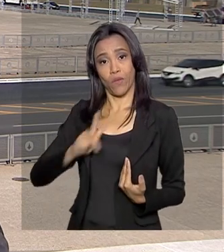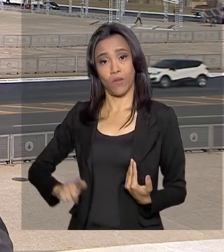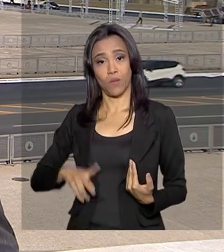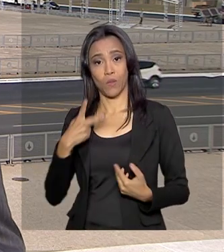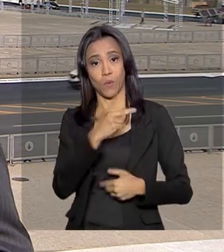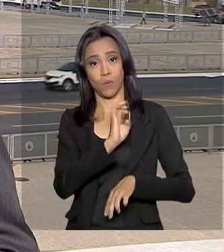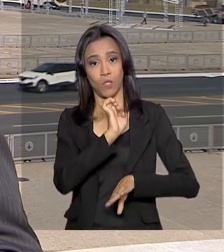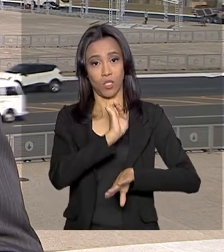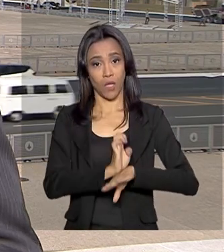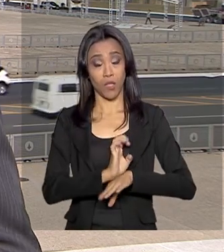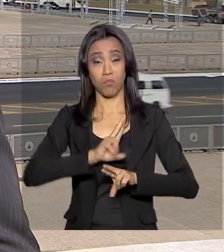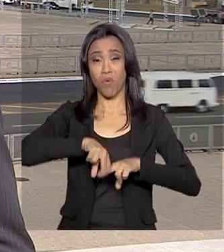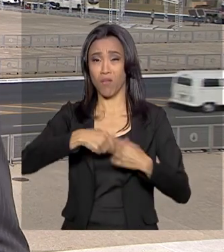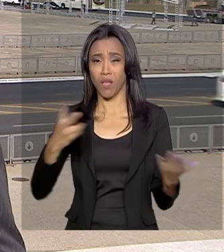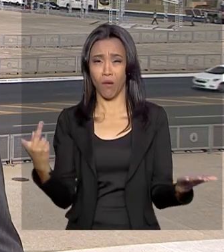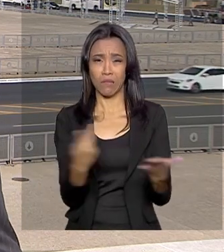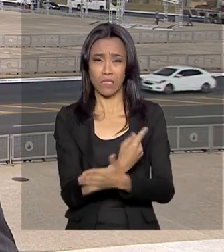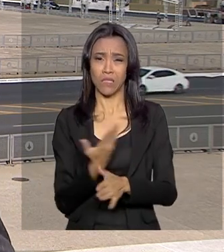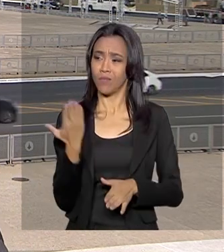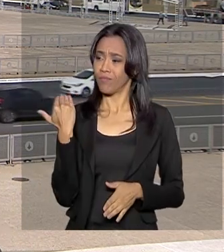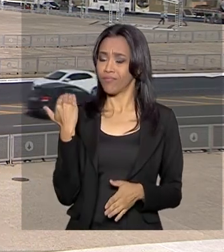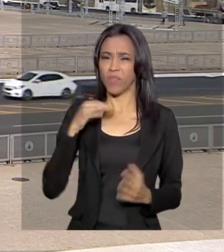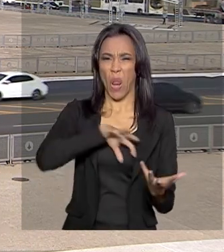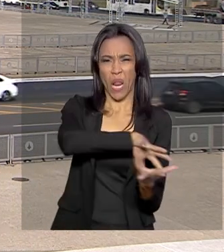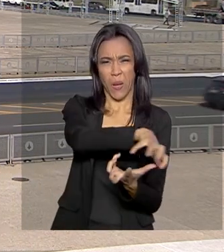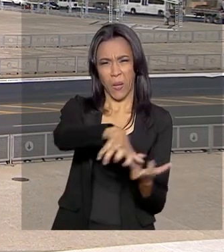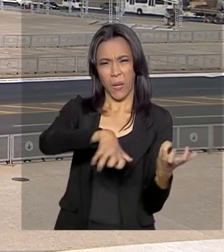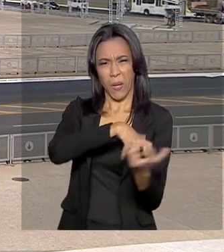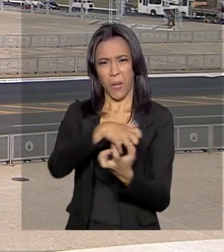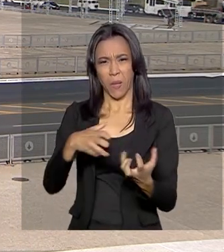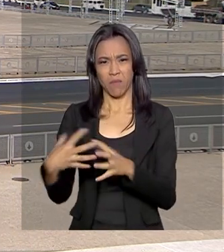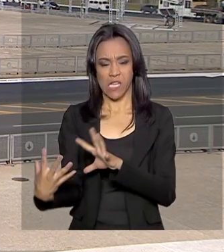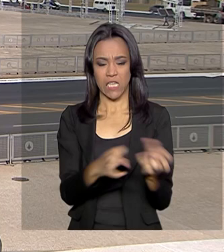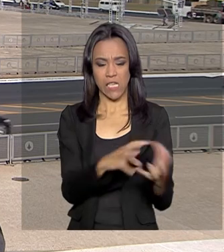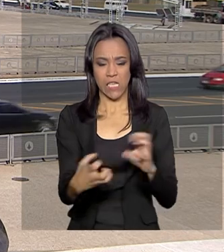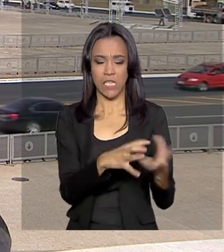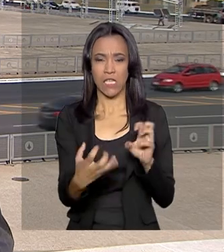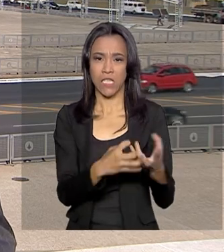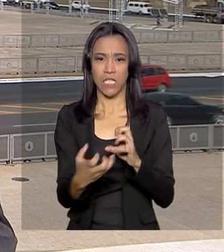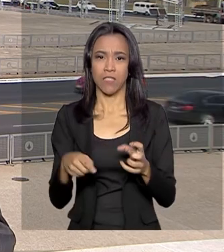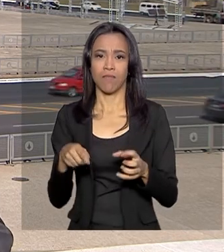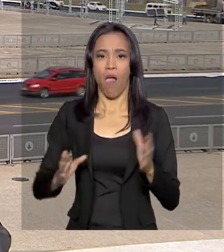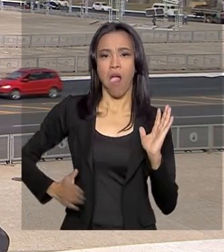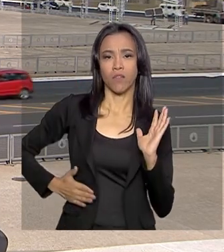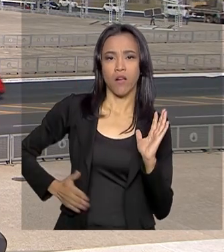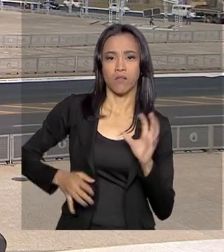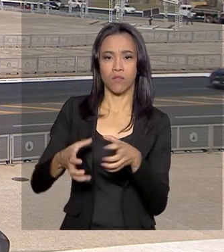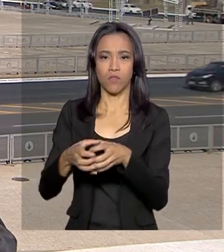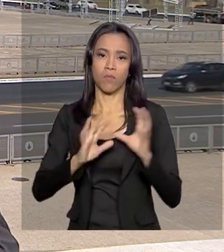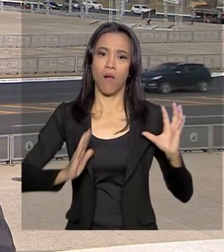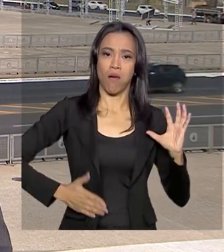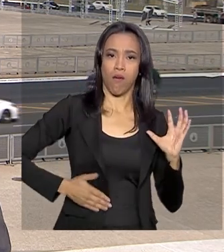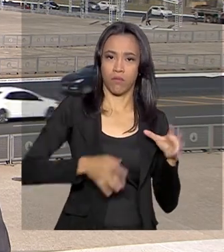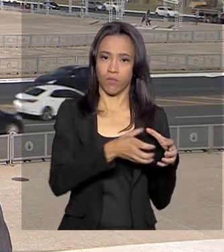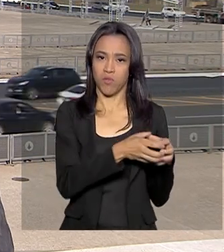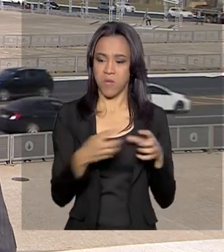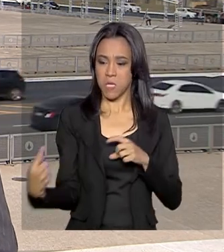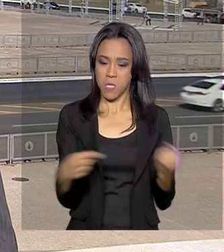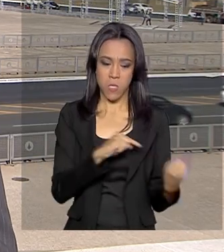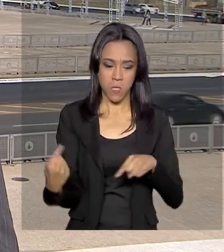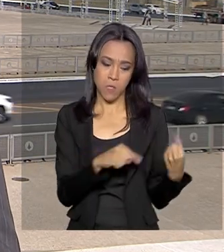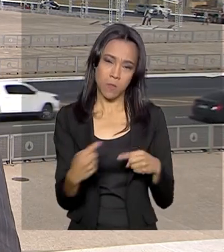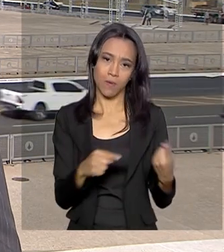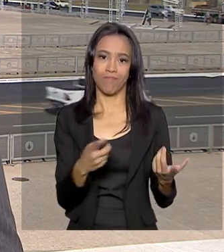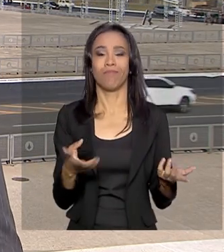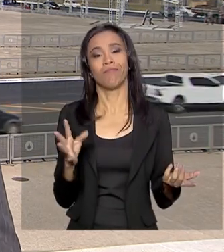diante de uma rebelião provocada por uma briga entre facções rivais no presídio de Altamira. Mais um corpo foi